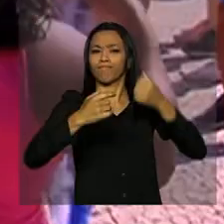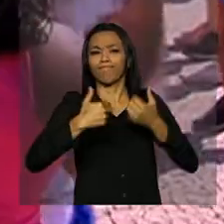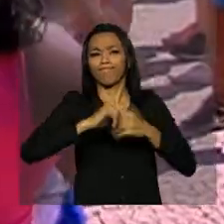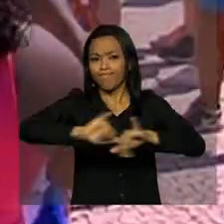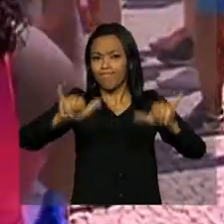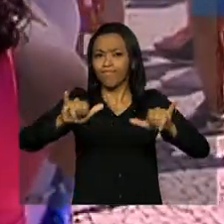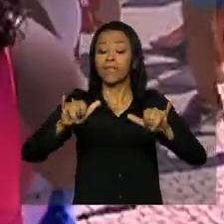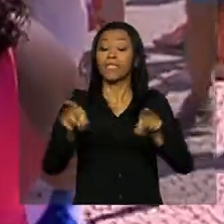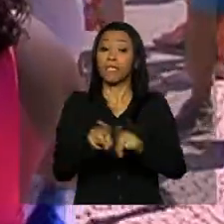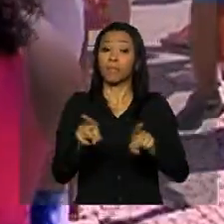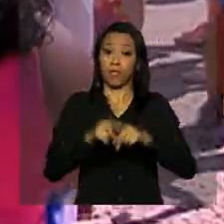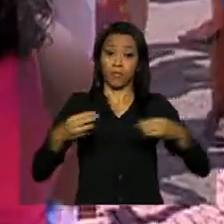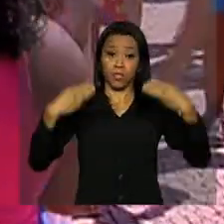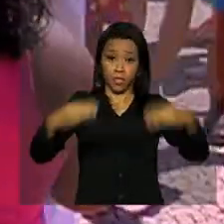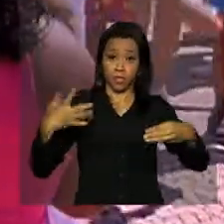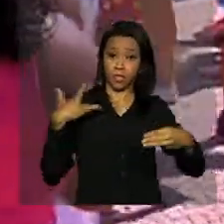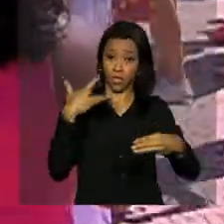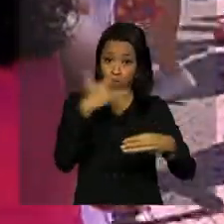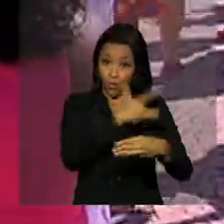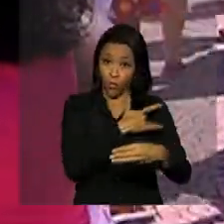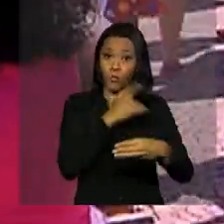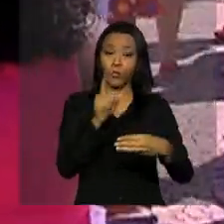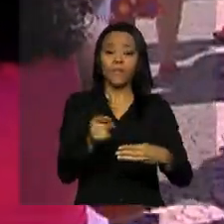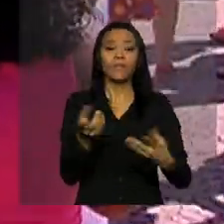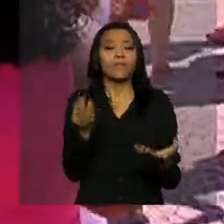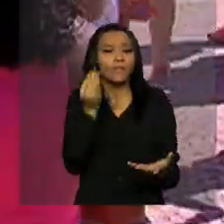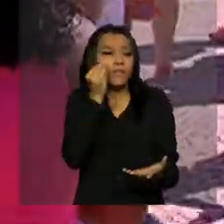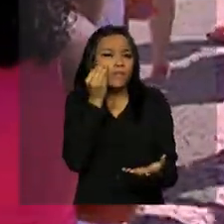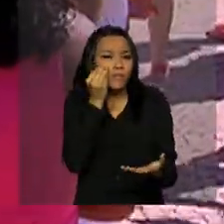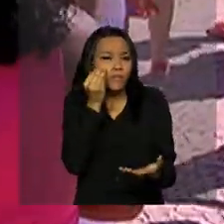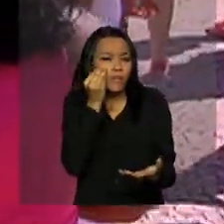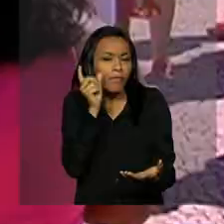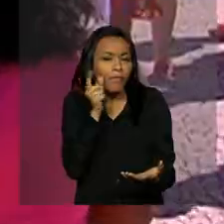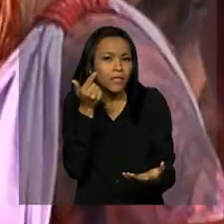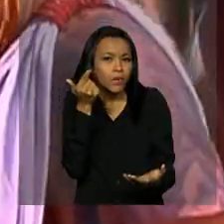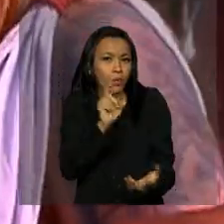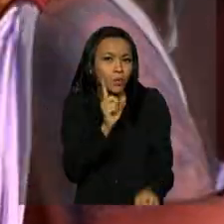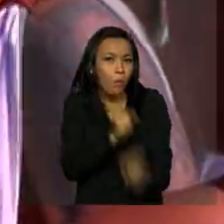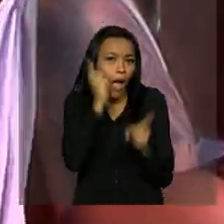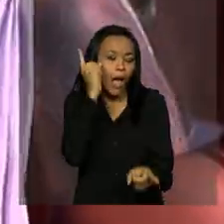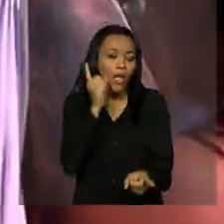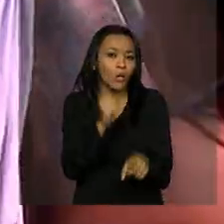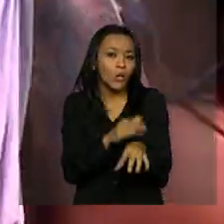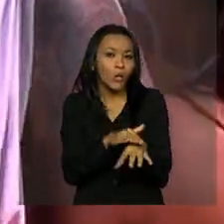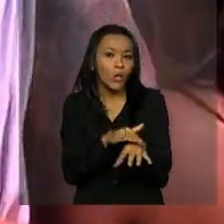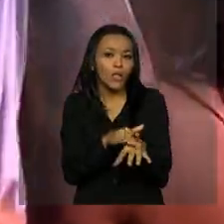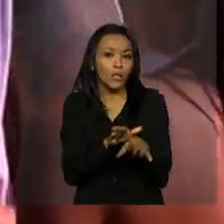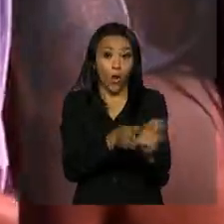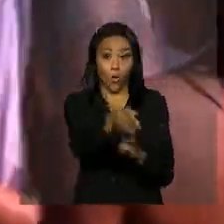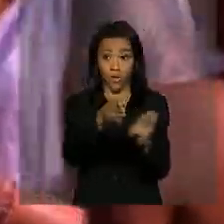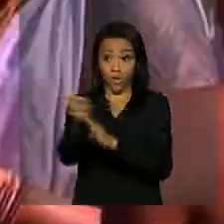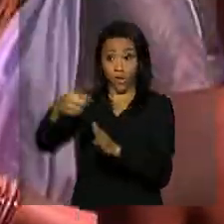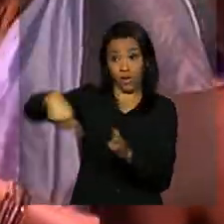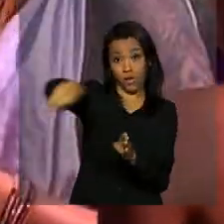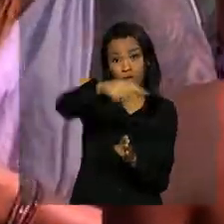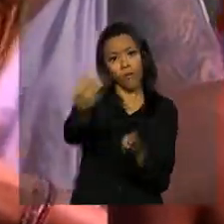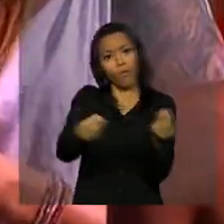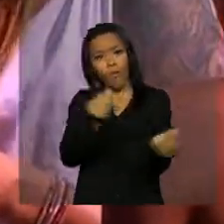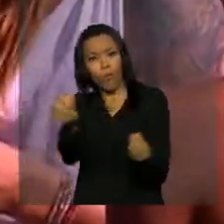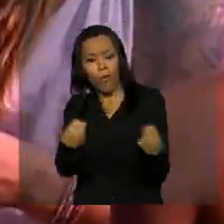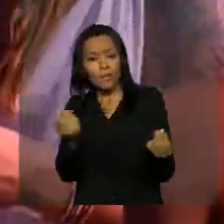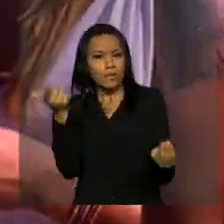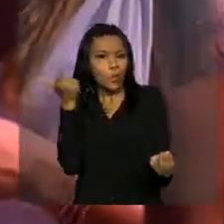Saúde também incentiva a realização de testes para identificação das doenças e orienta o público em como agir